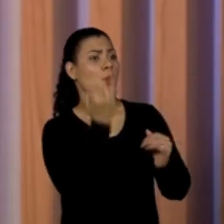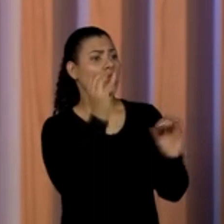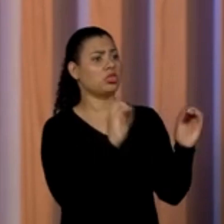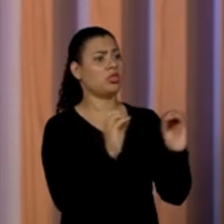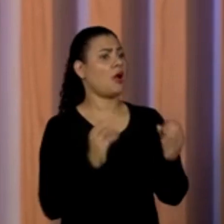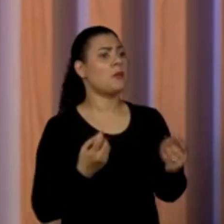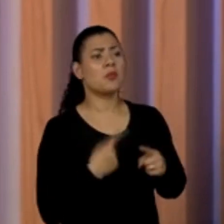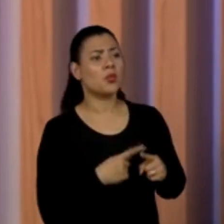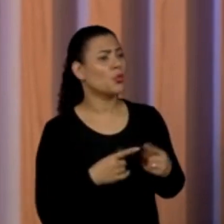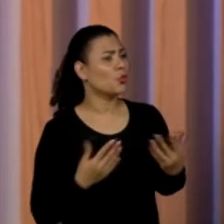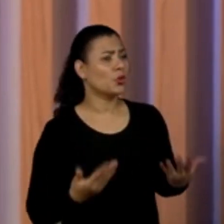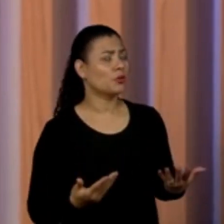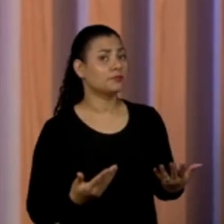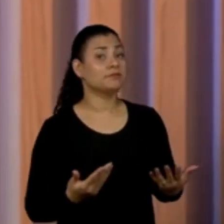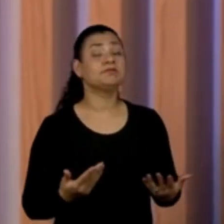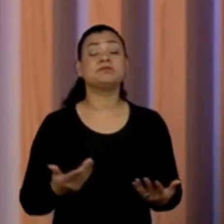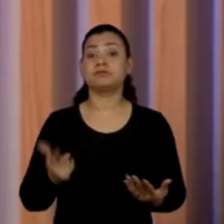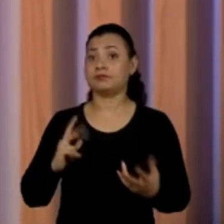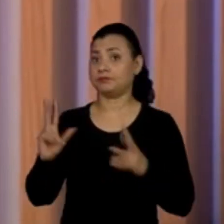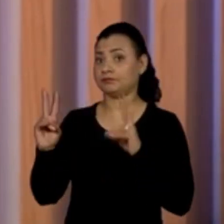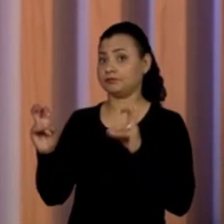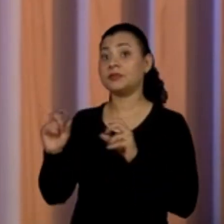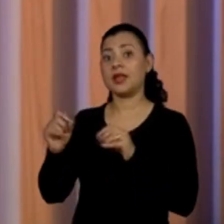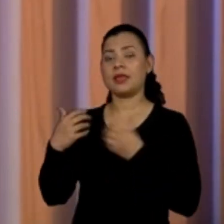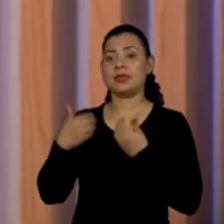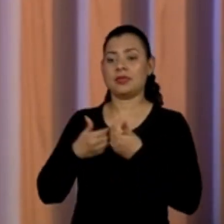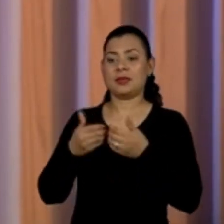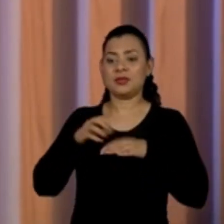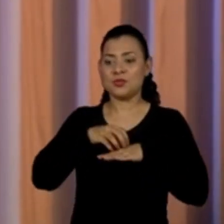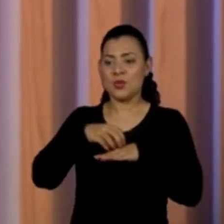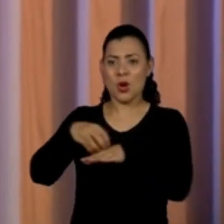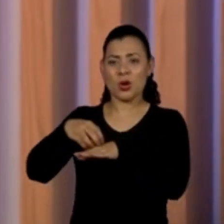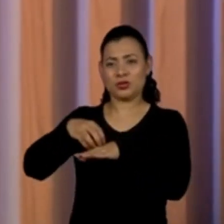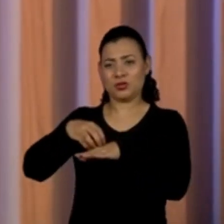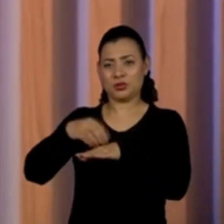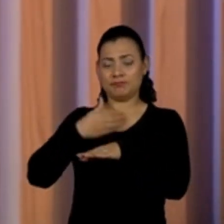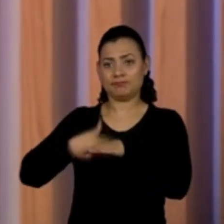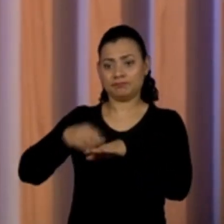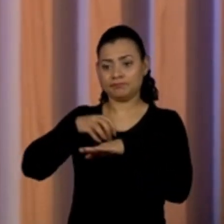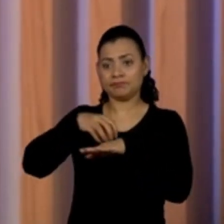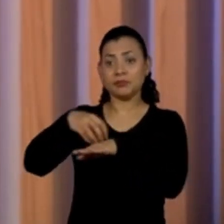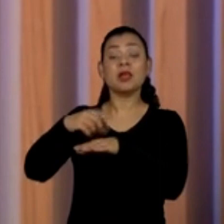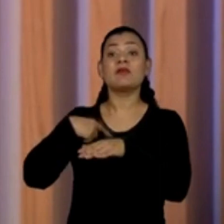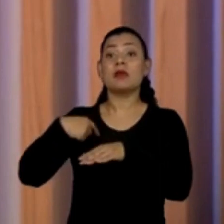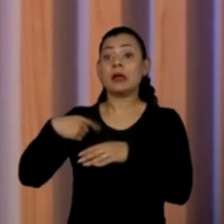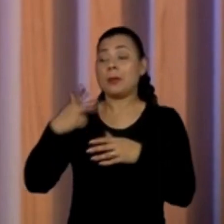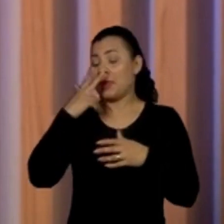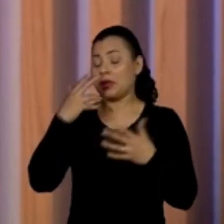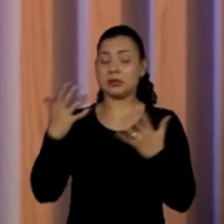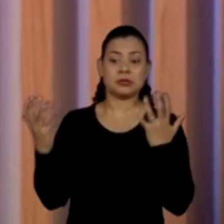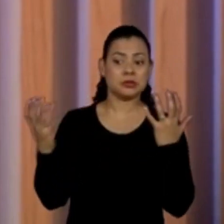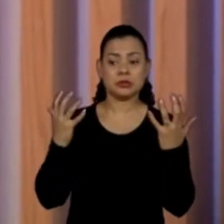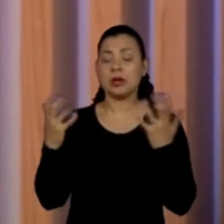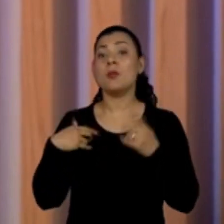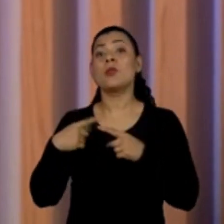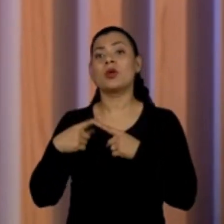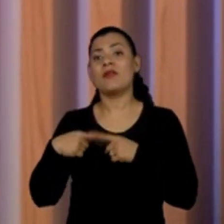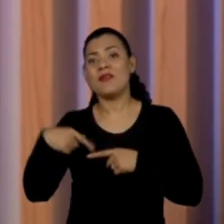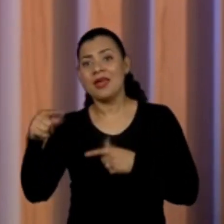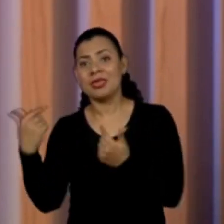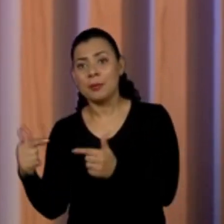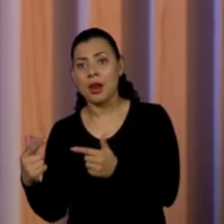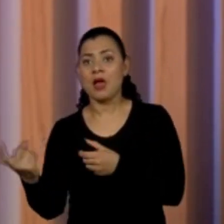ponto bem sensível, que é o transporte público também é um lugar de tensão, as pessoas vão trabalhar e voltam para as suas casas, é